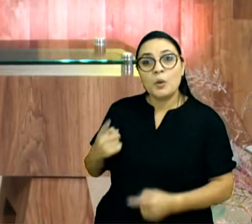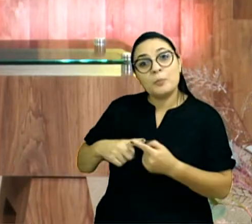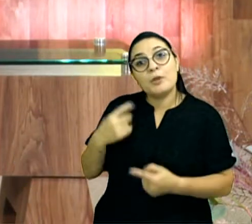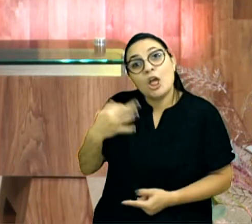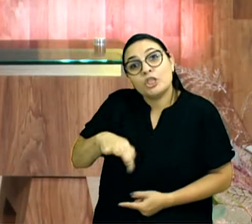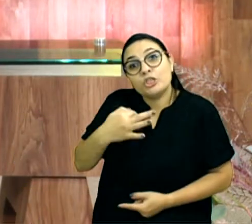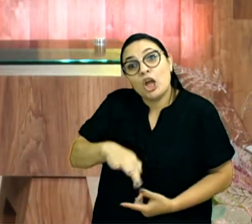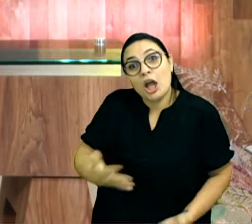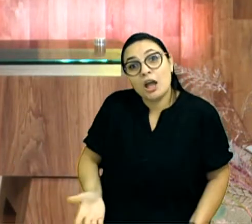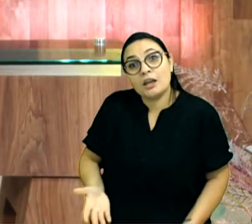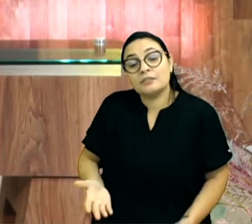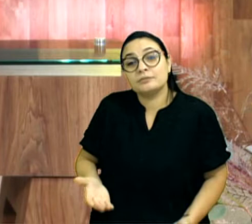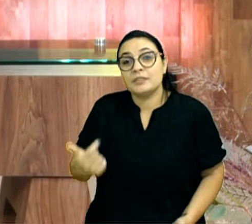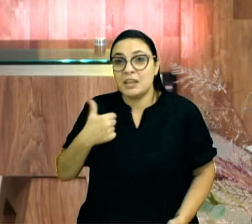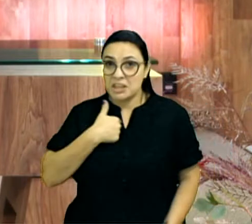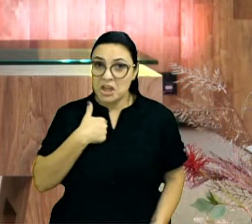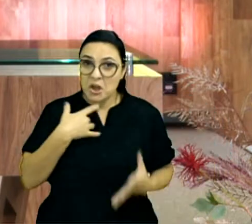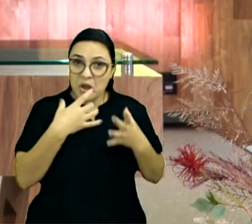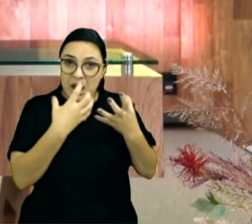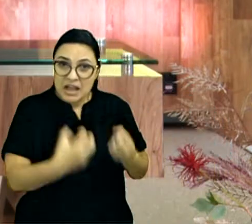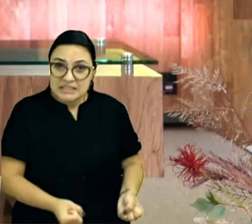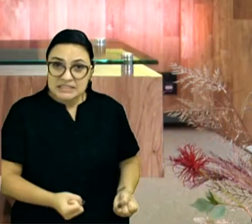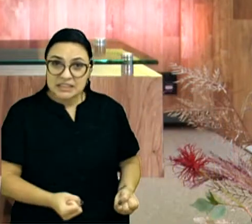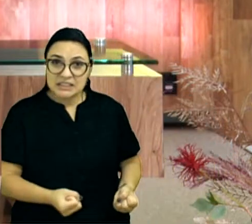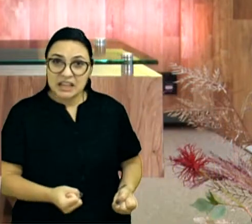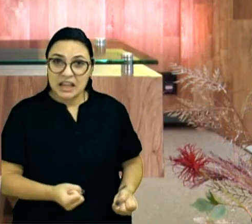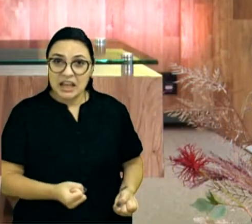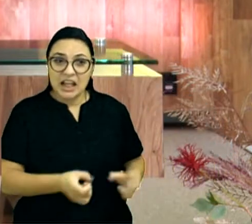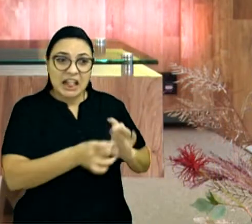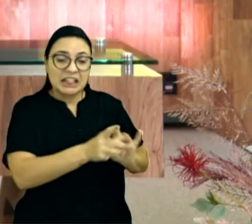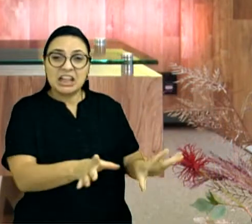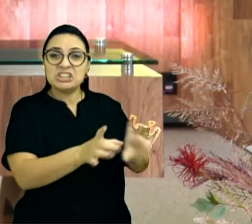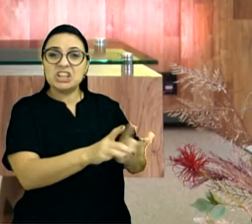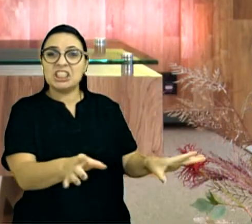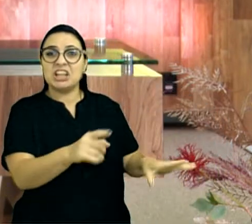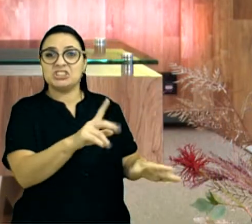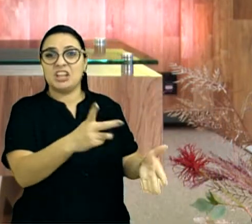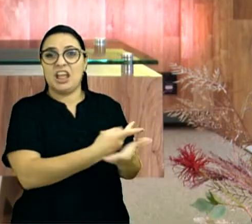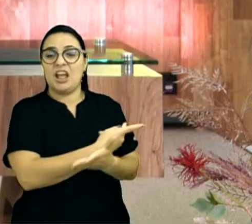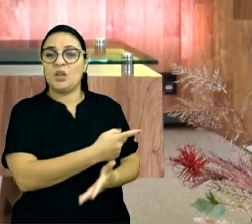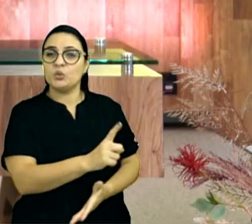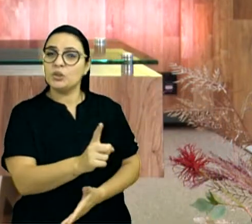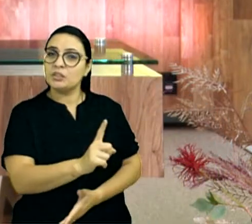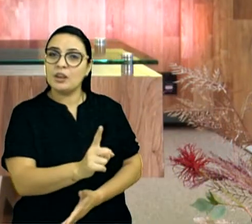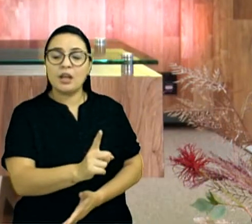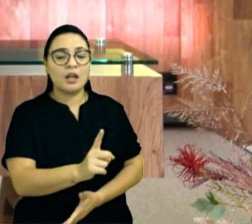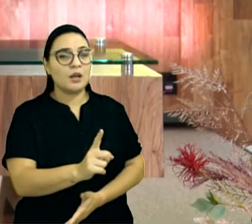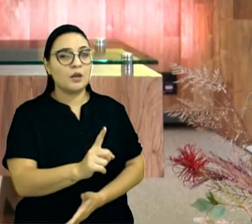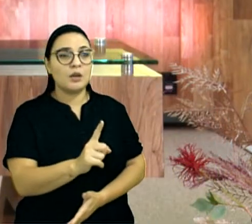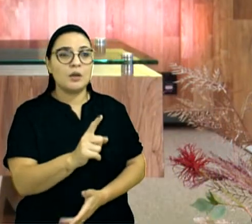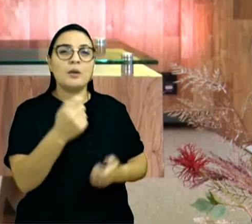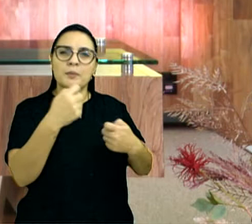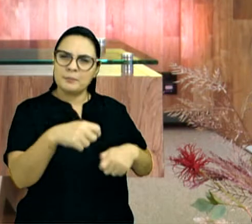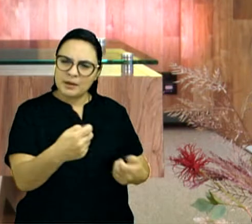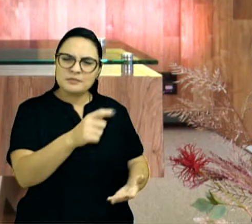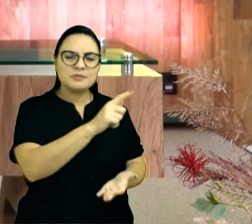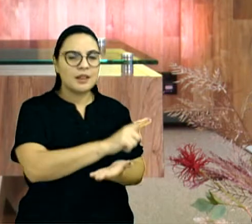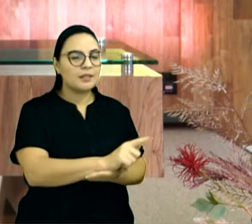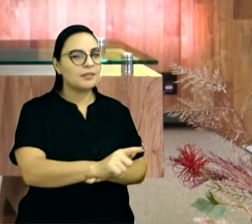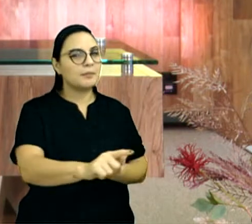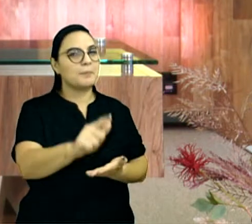podia deixar o pé dele, ficar com tanta ferida, que ia cair o pé, não meu, eu tenho que lavar,